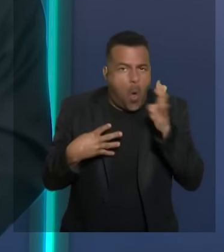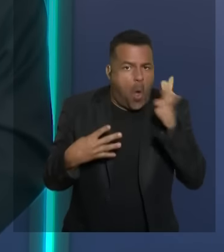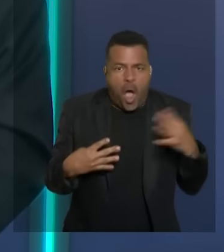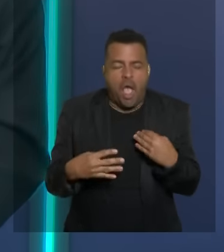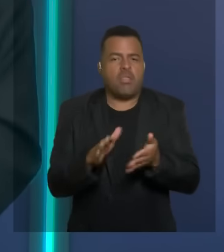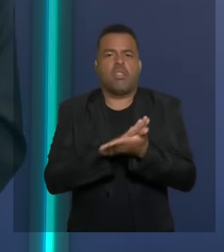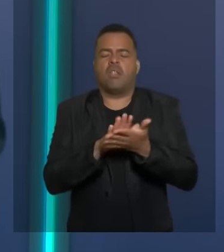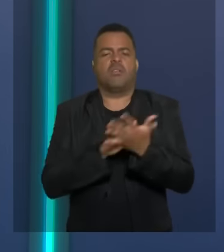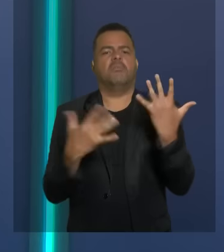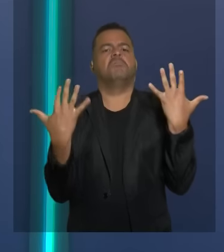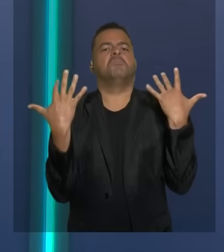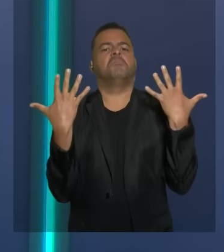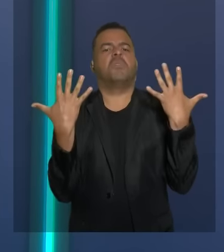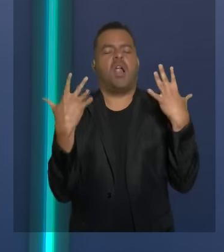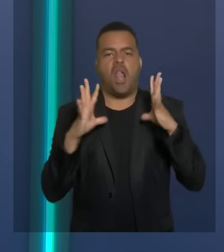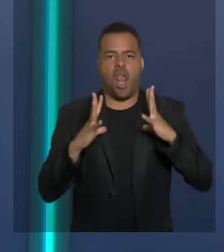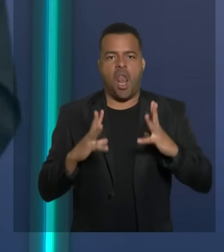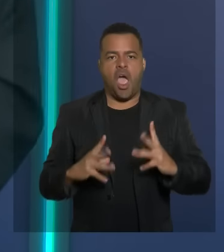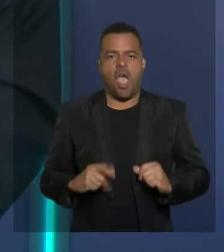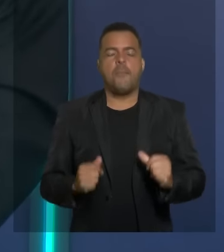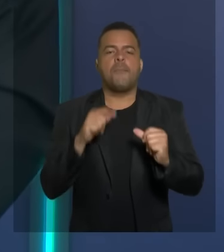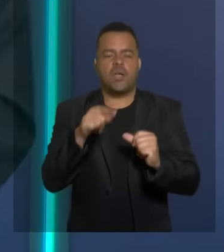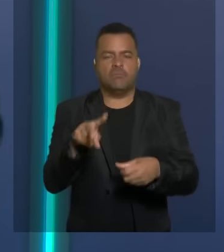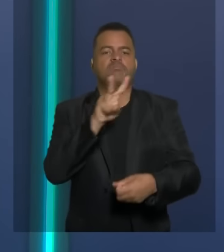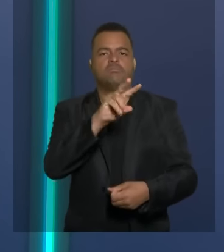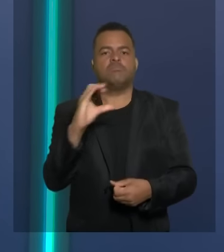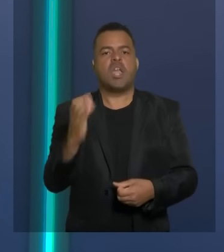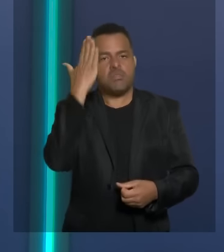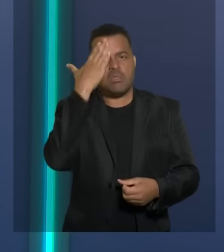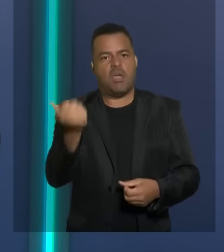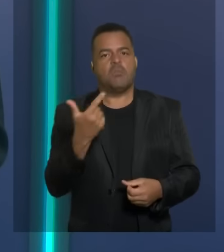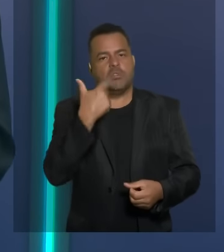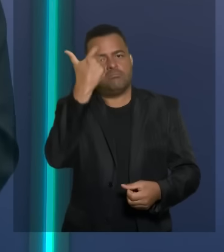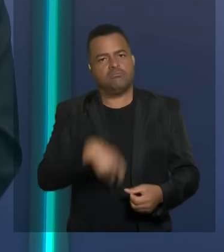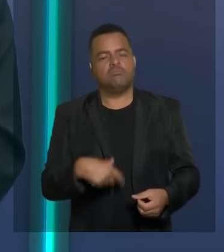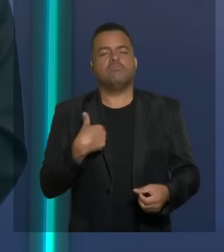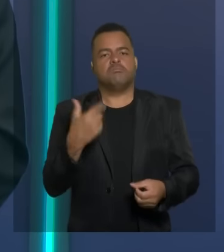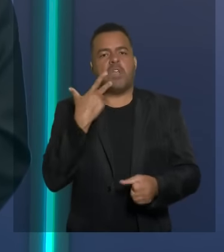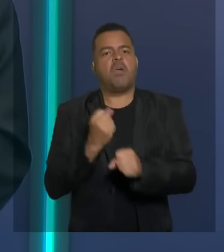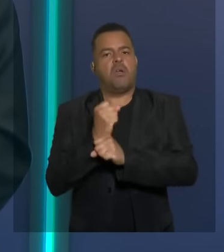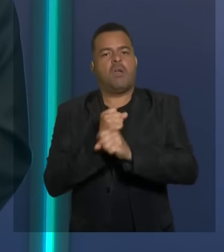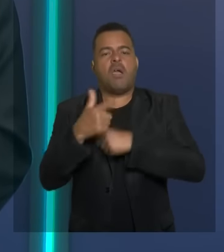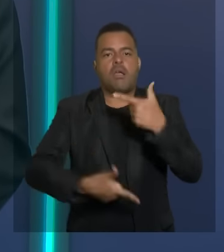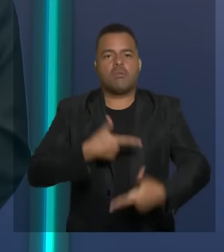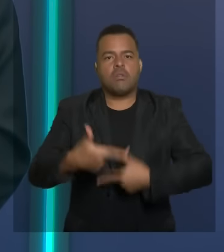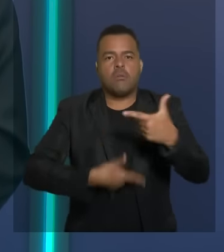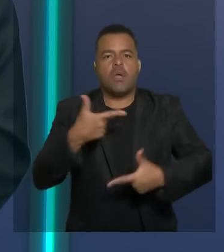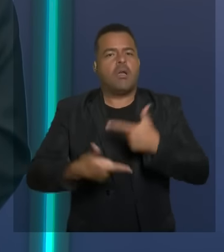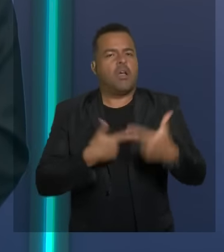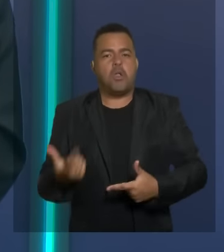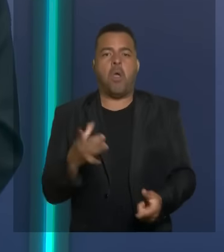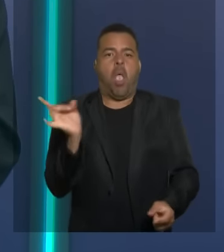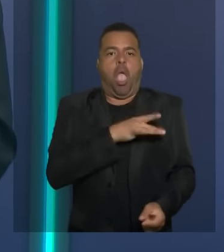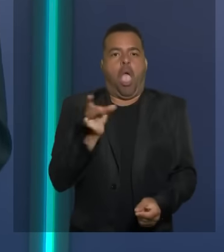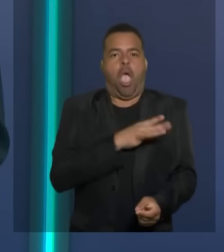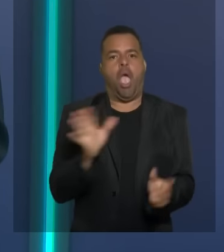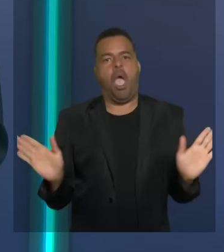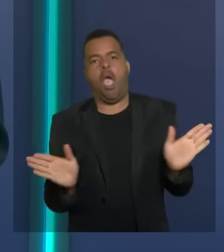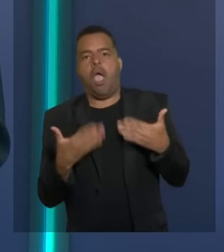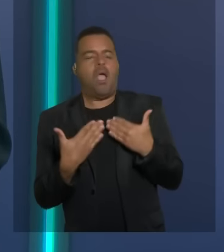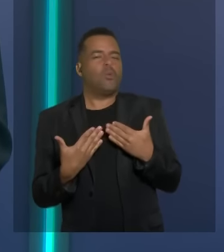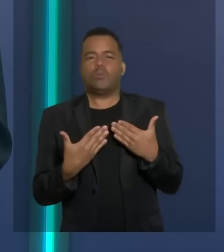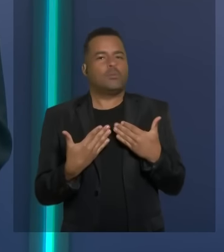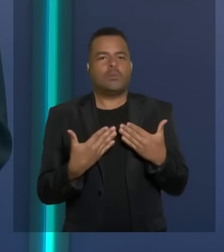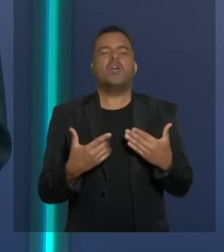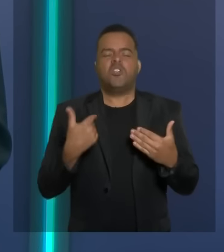limpas vitória da conquista sabe disso e sabe que aqui tenha muito trabalho não tenha medo de trabalhar e